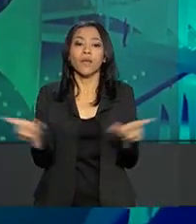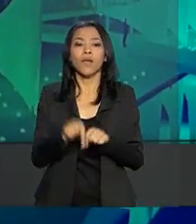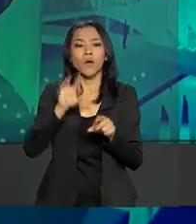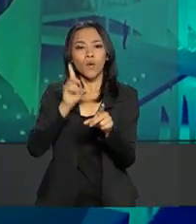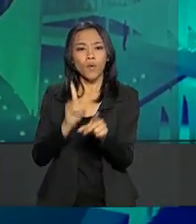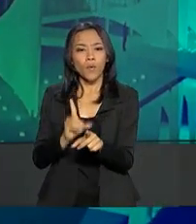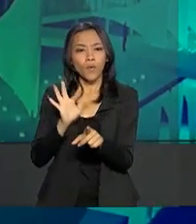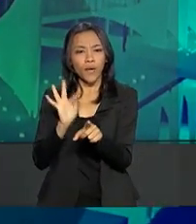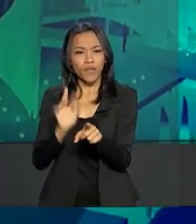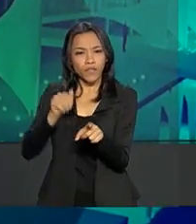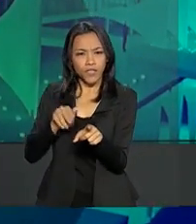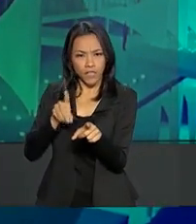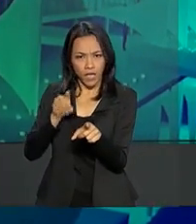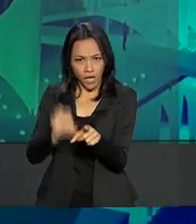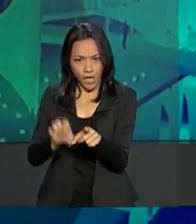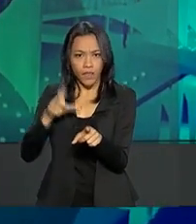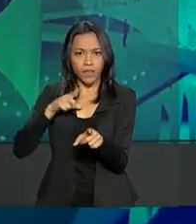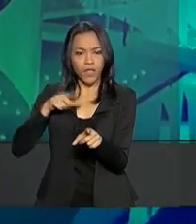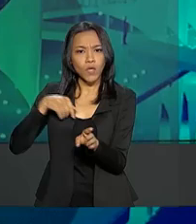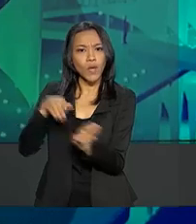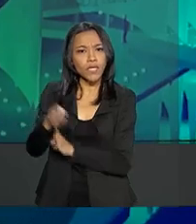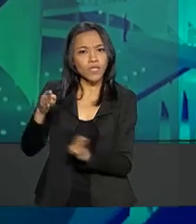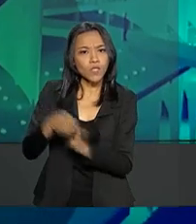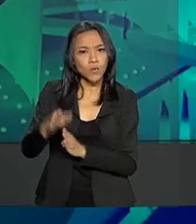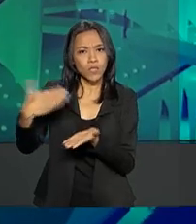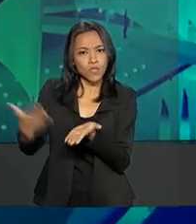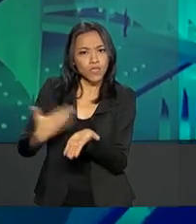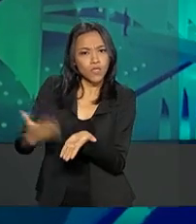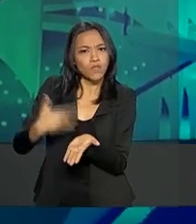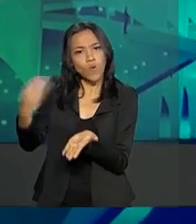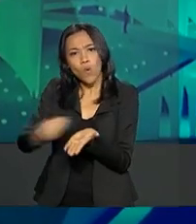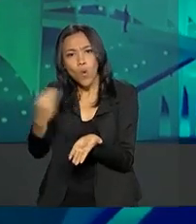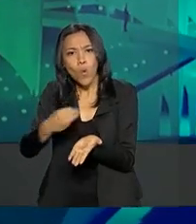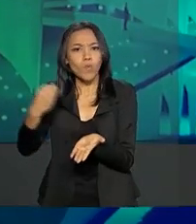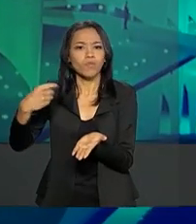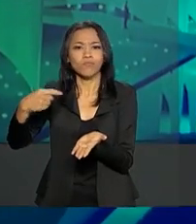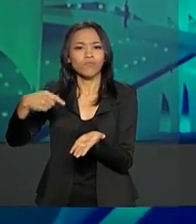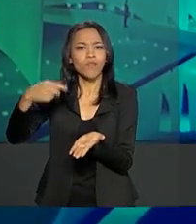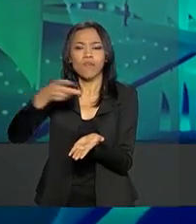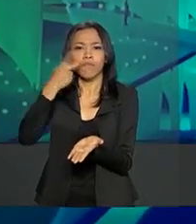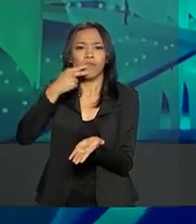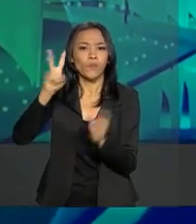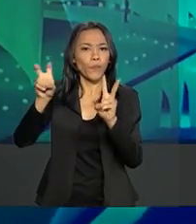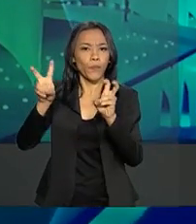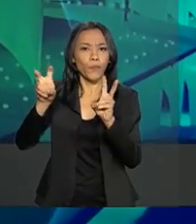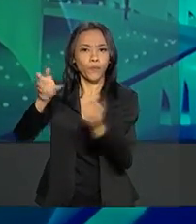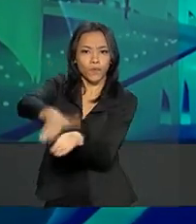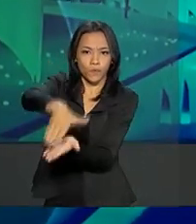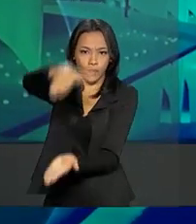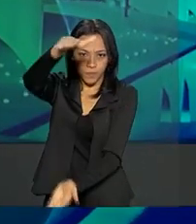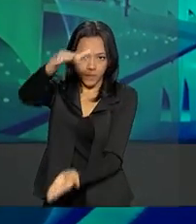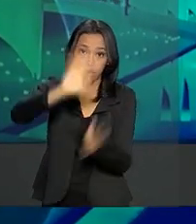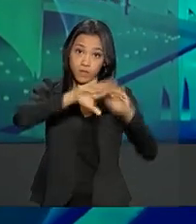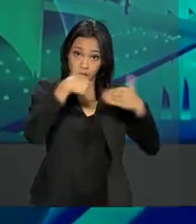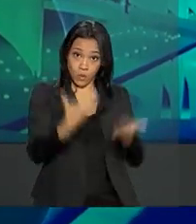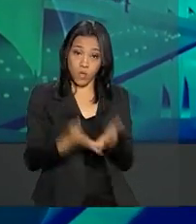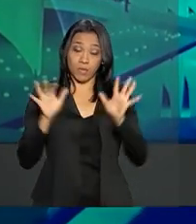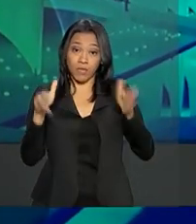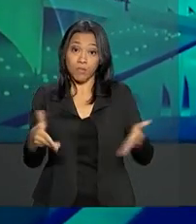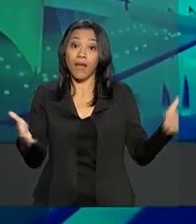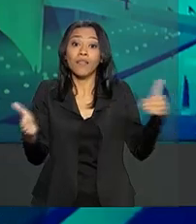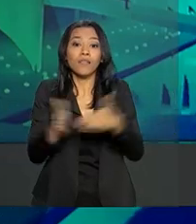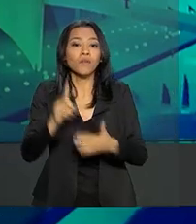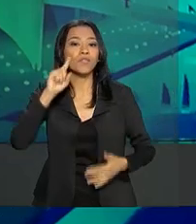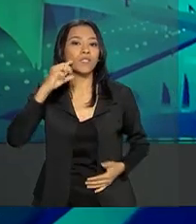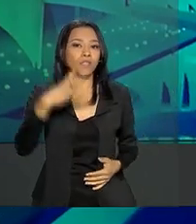eletrônico um guia digital com as resenhas e todos os dados das obras. As escolas públicas que participam do processo têm até o